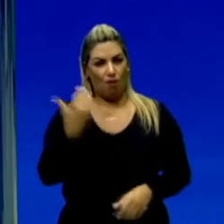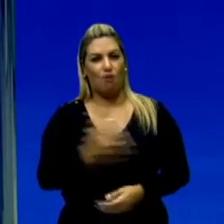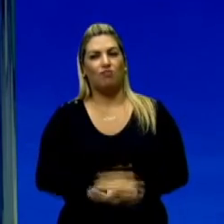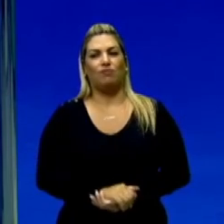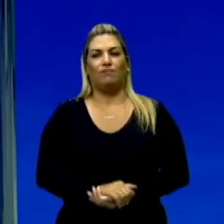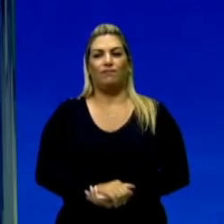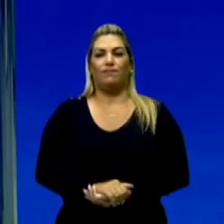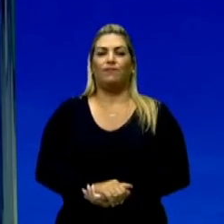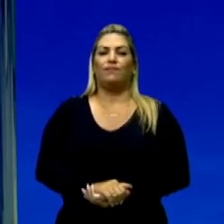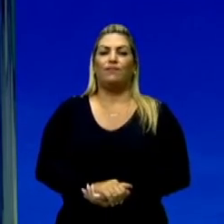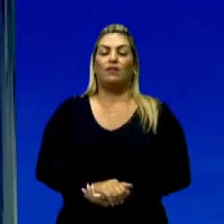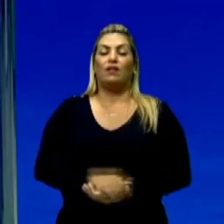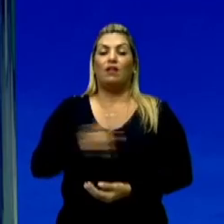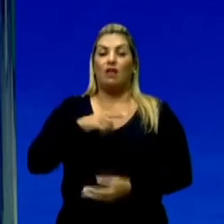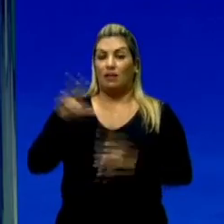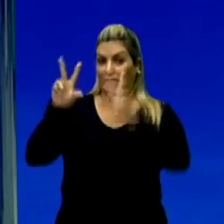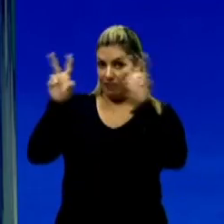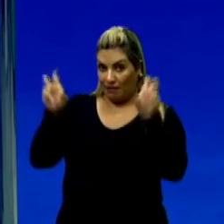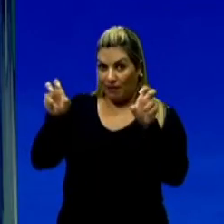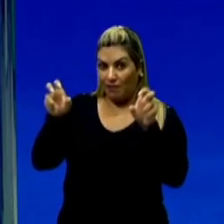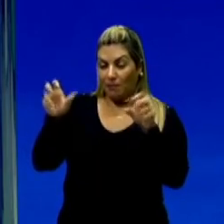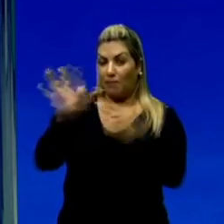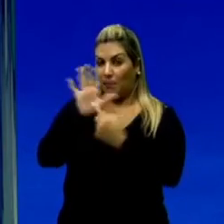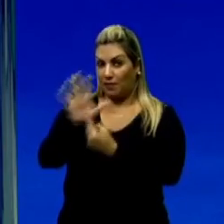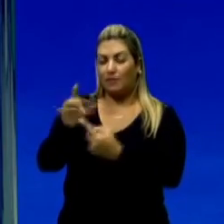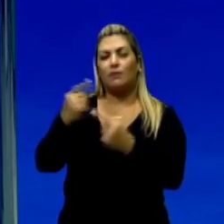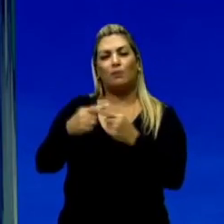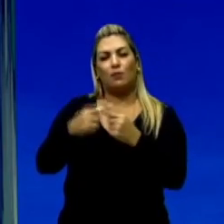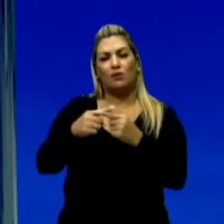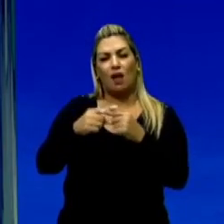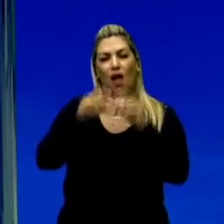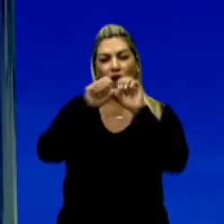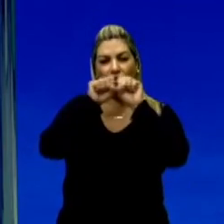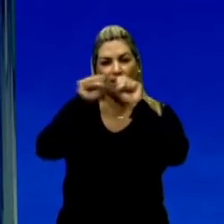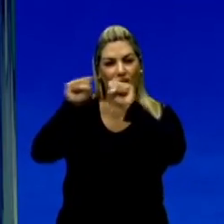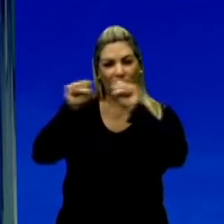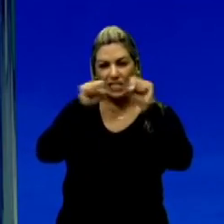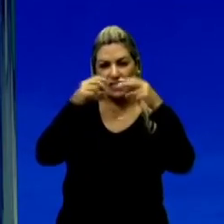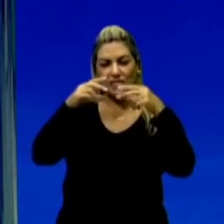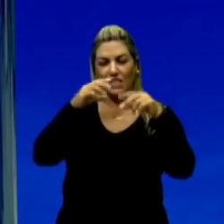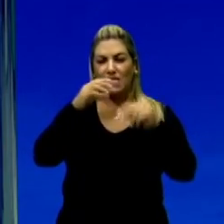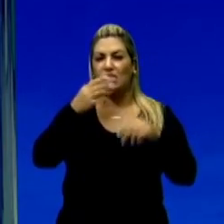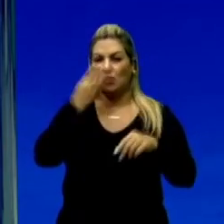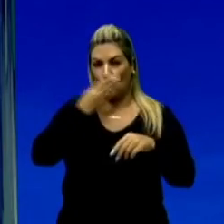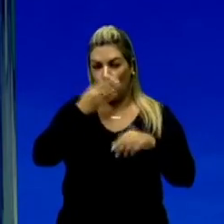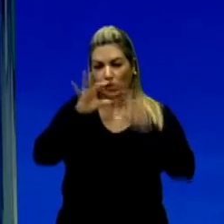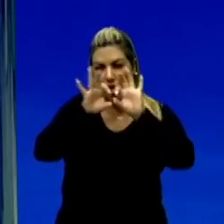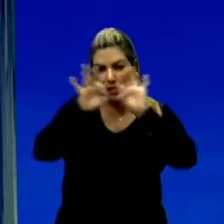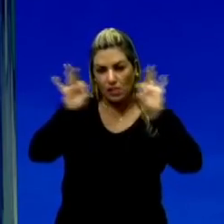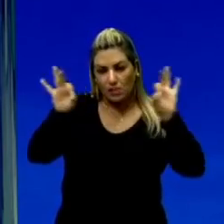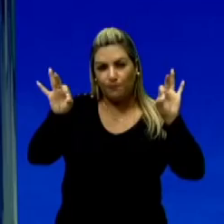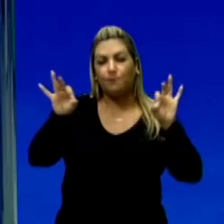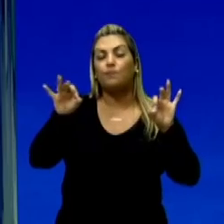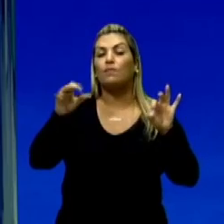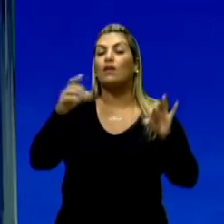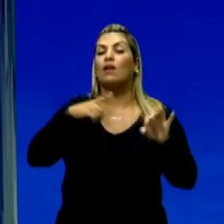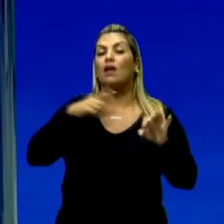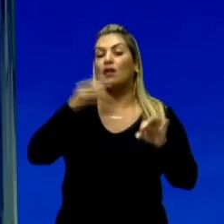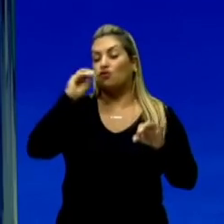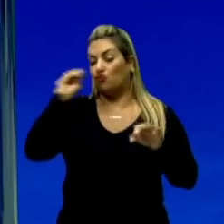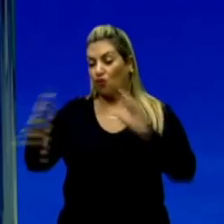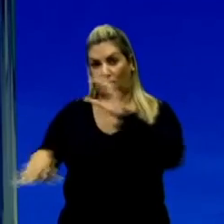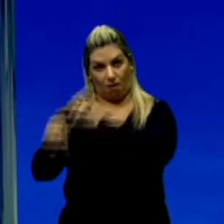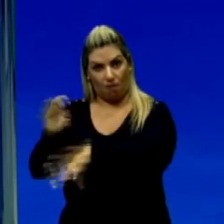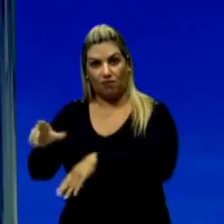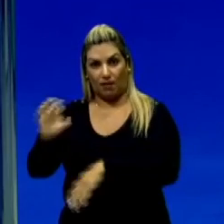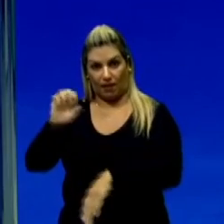Bagaceira se dá em função de que o bagaço da cana era jogado no engenho, o bagaço da cana. Então, deu esse nome, o título,